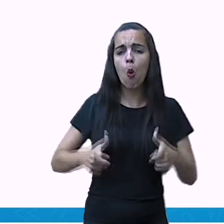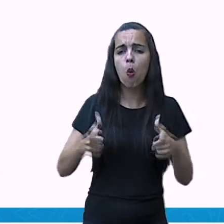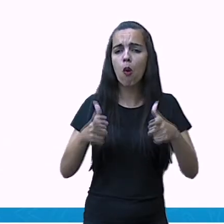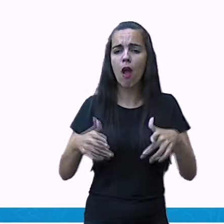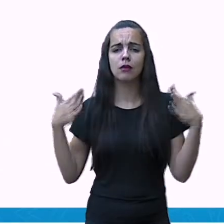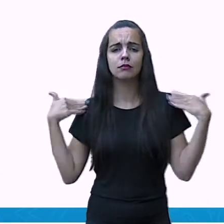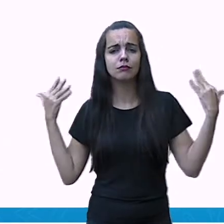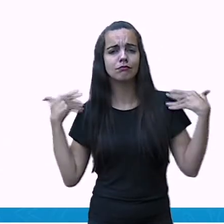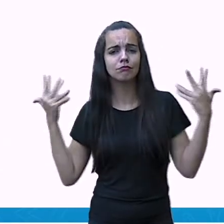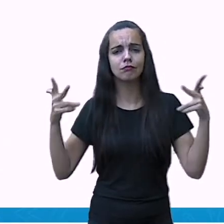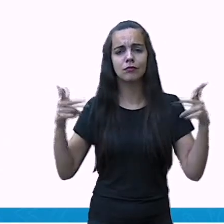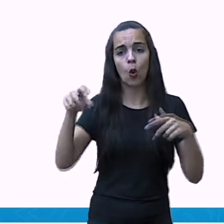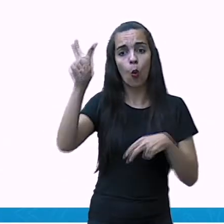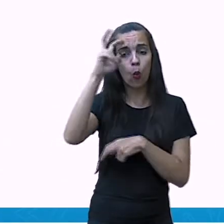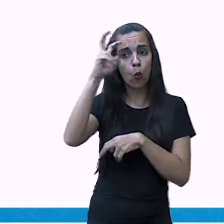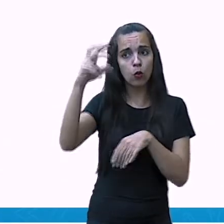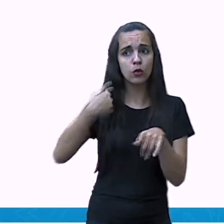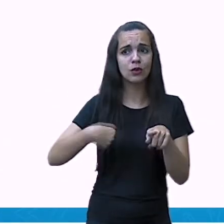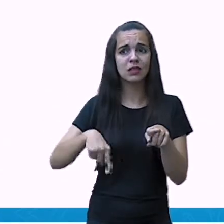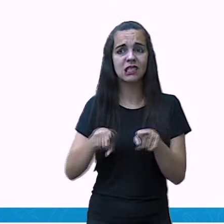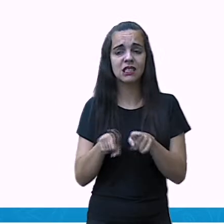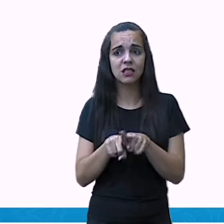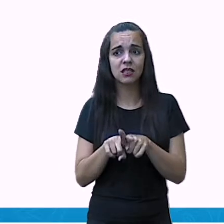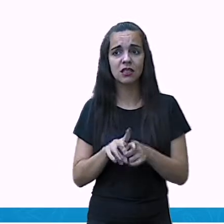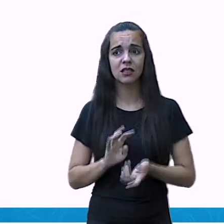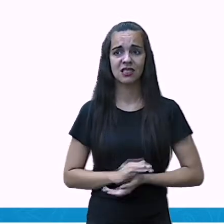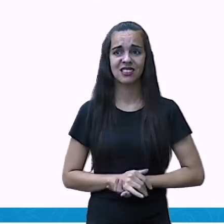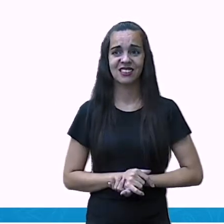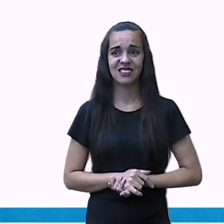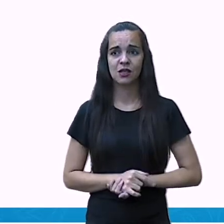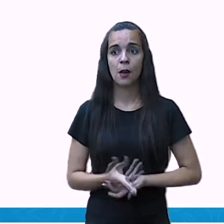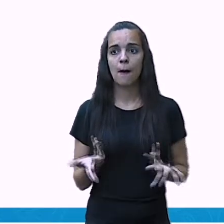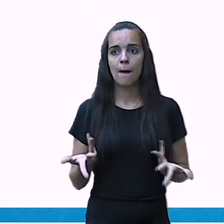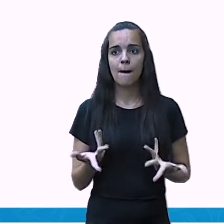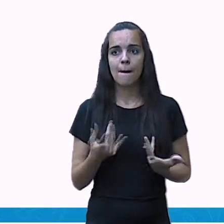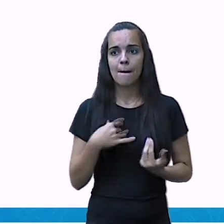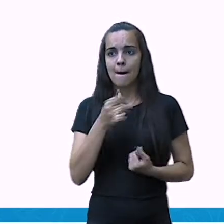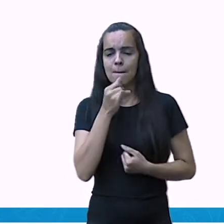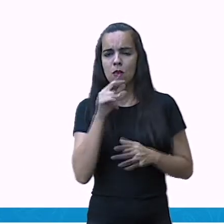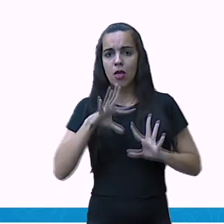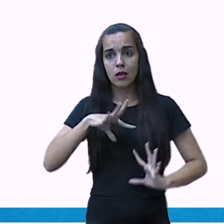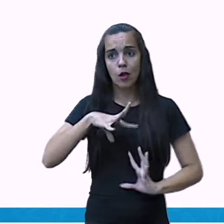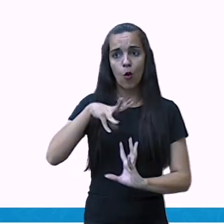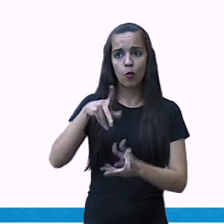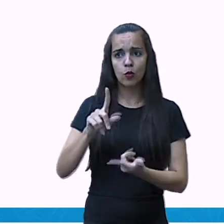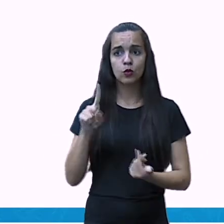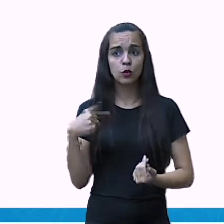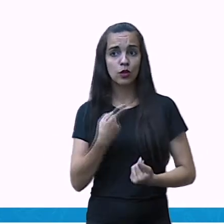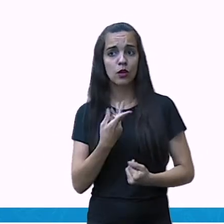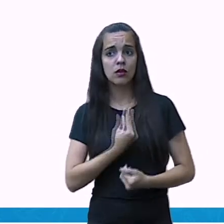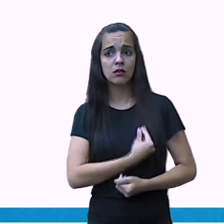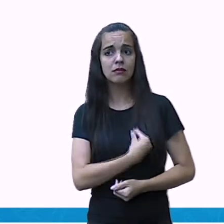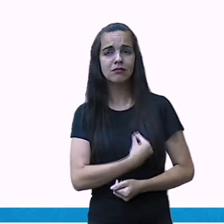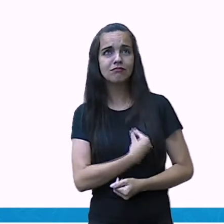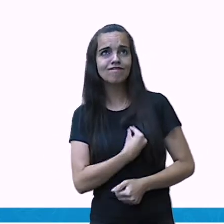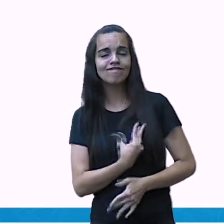E essa pandemia que o mundo vive mostrou isso